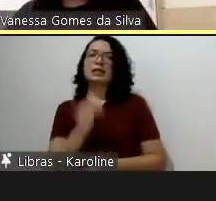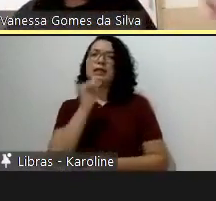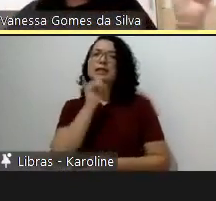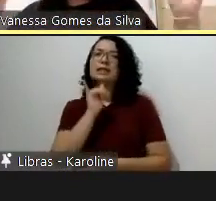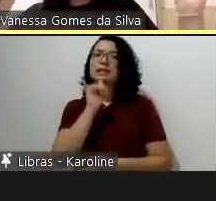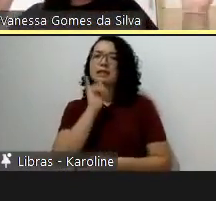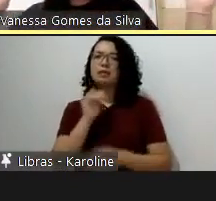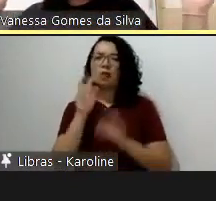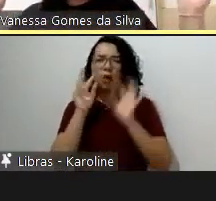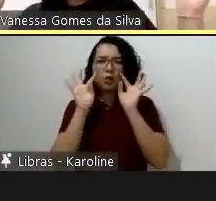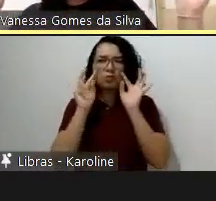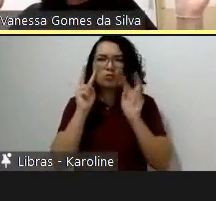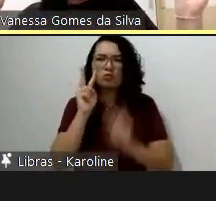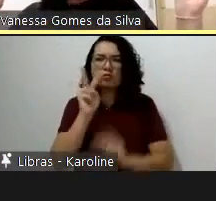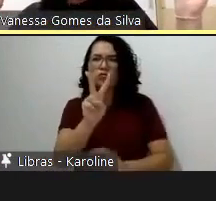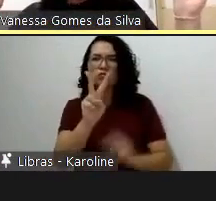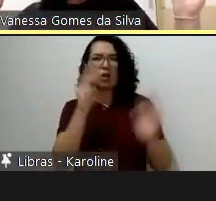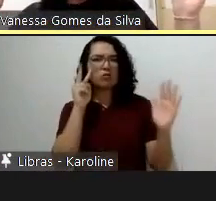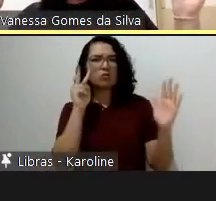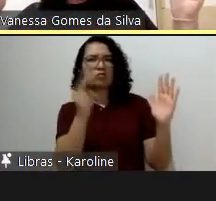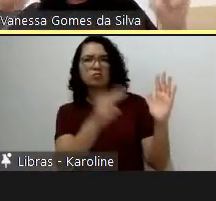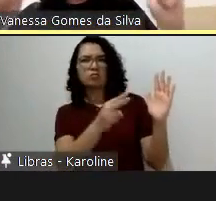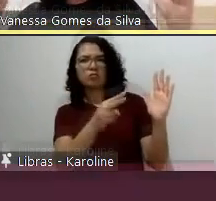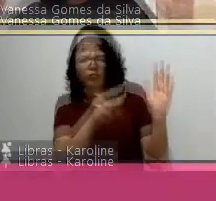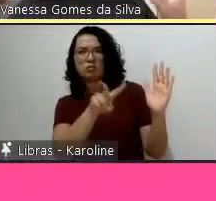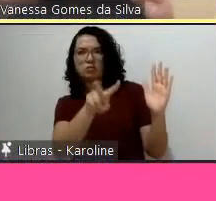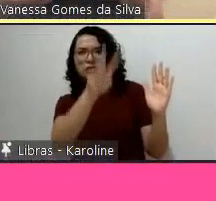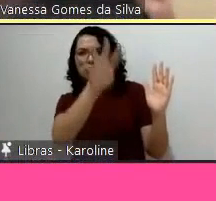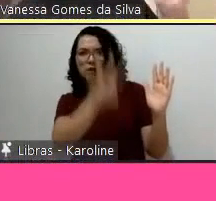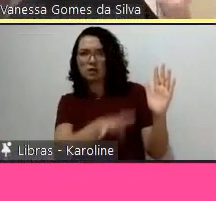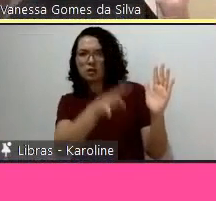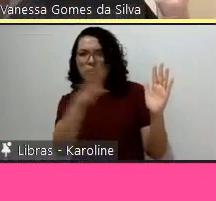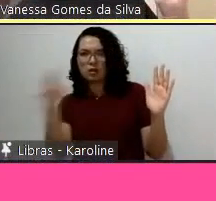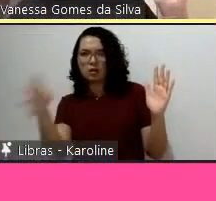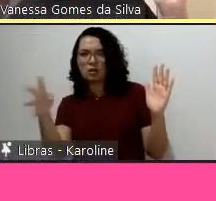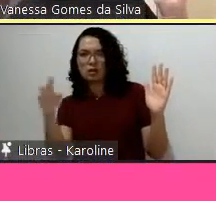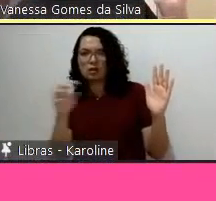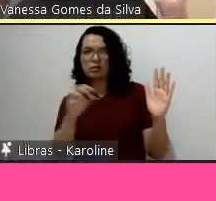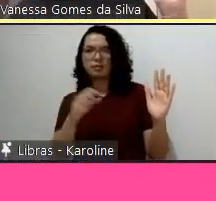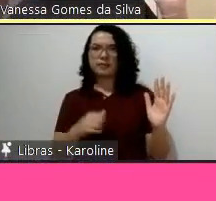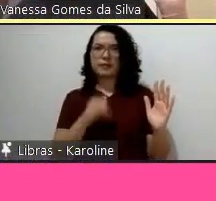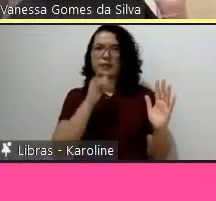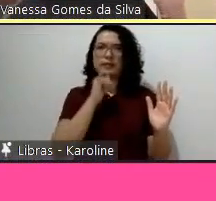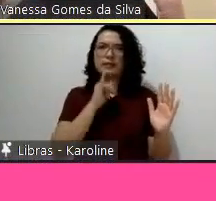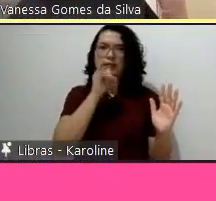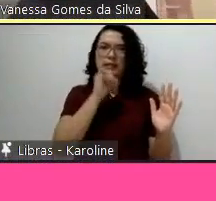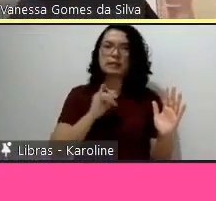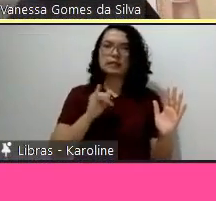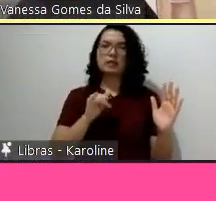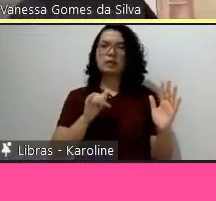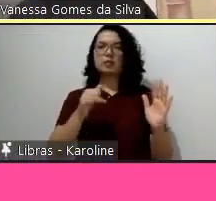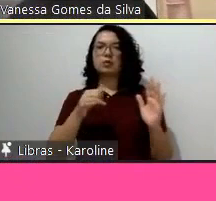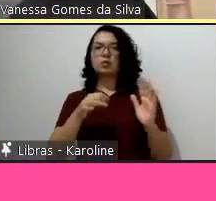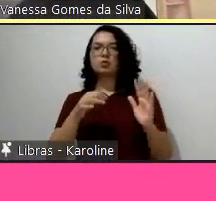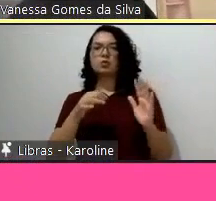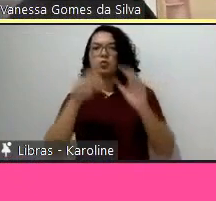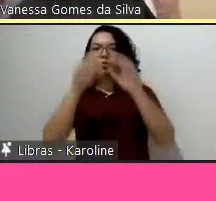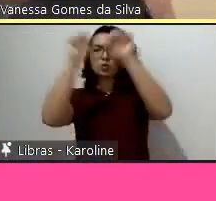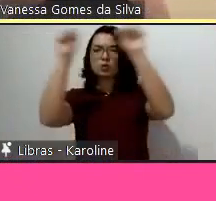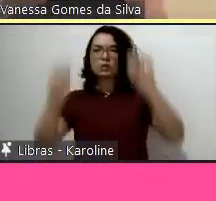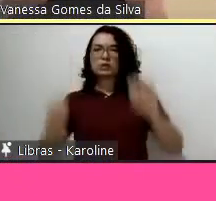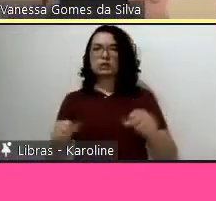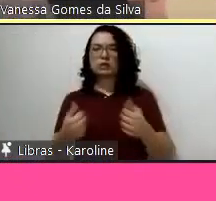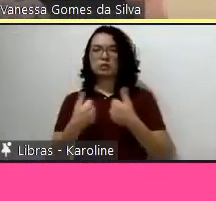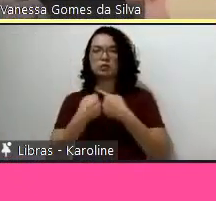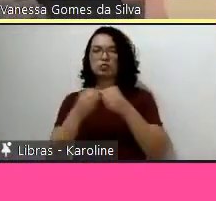biocombustíveis para transporte. Se eu não traçar um limite para esse sistema, fica praticamente impossível coletar